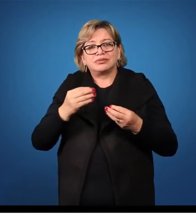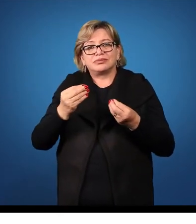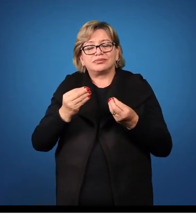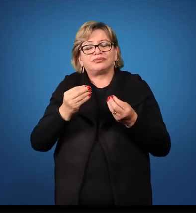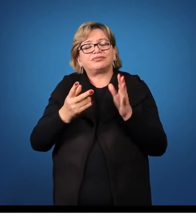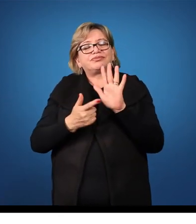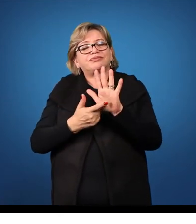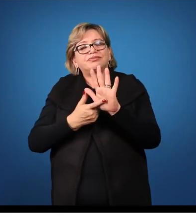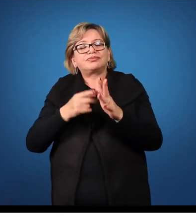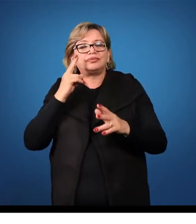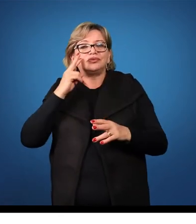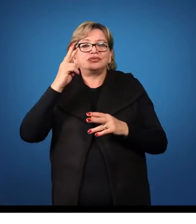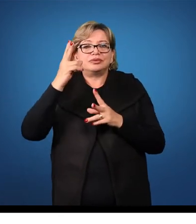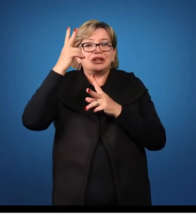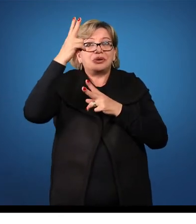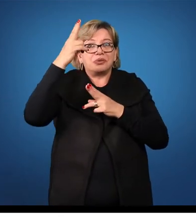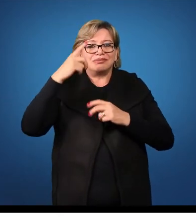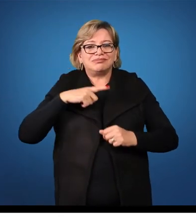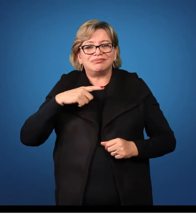ablativo.